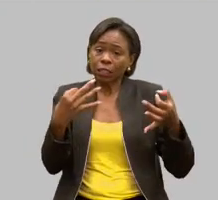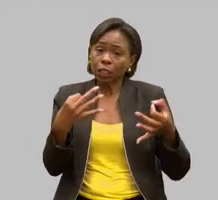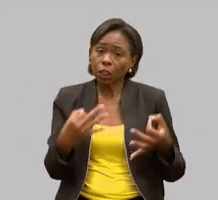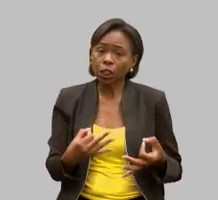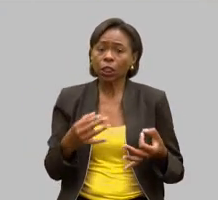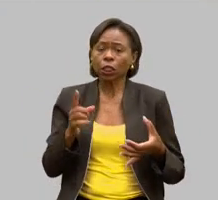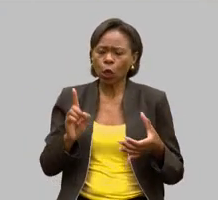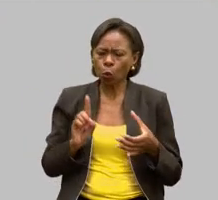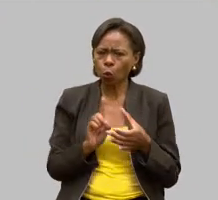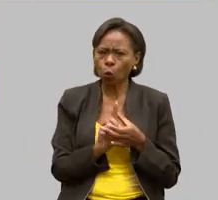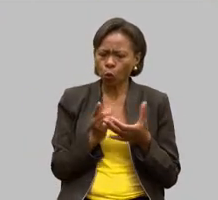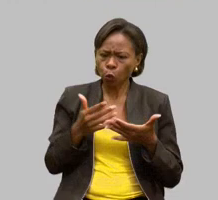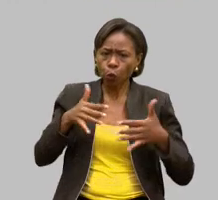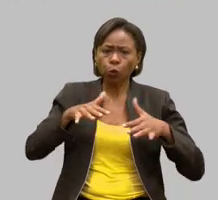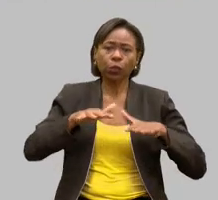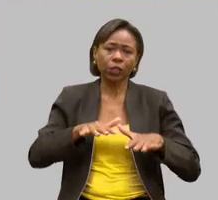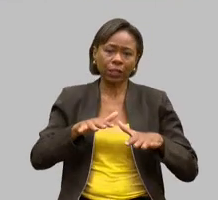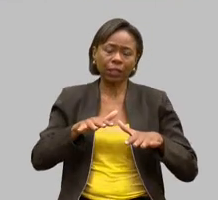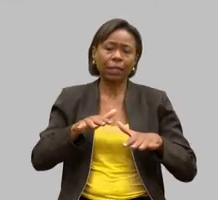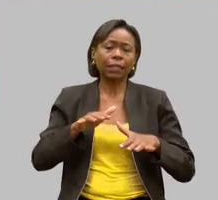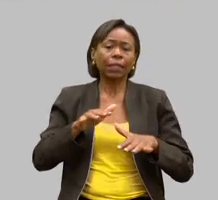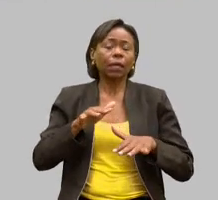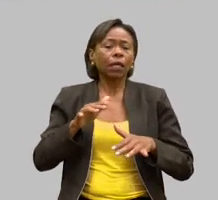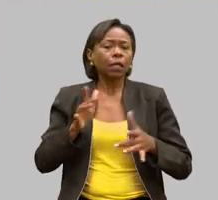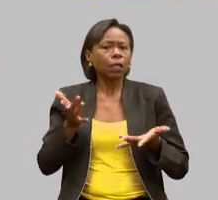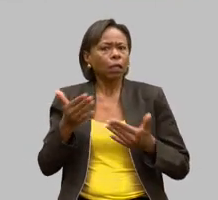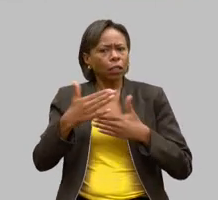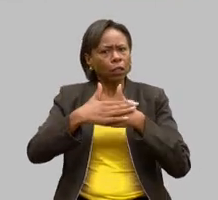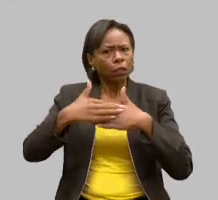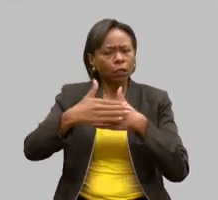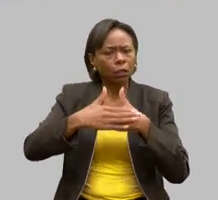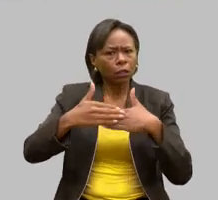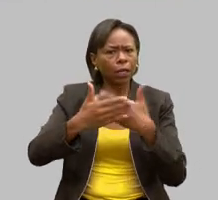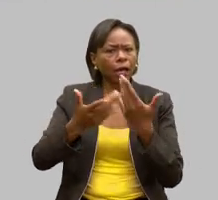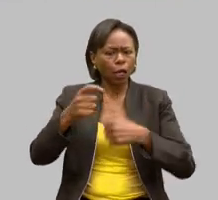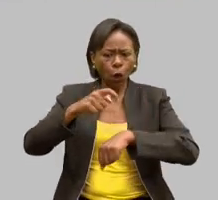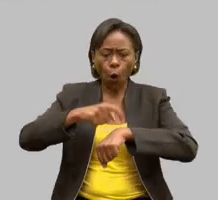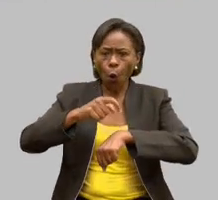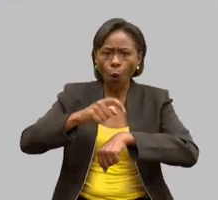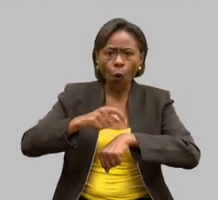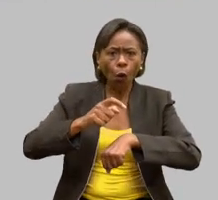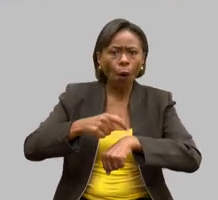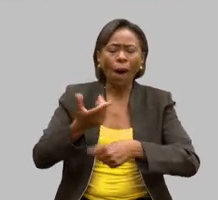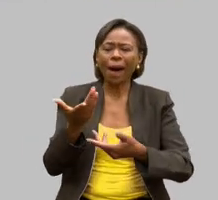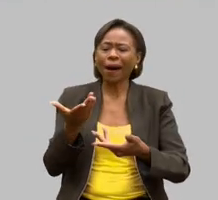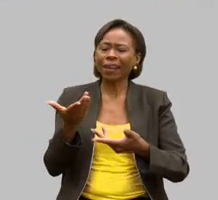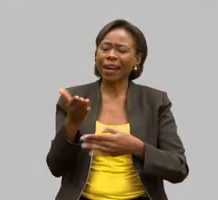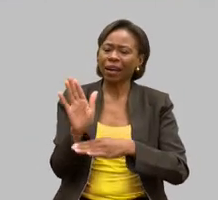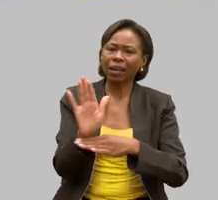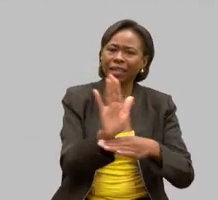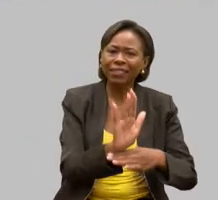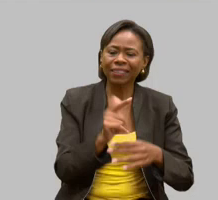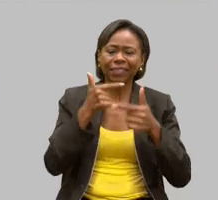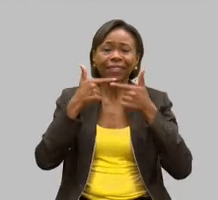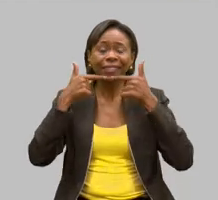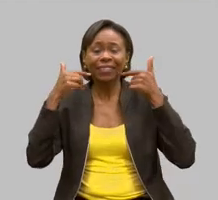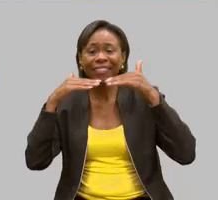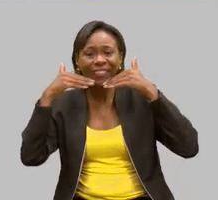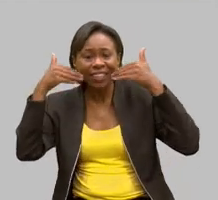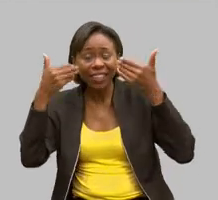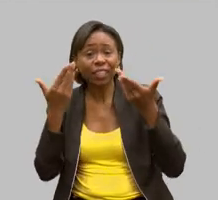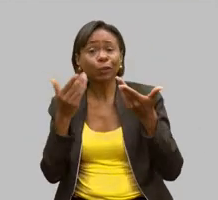Cada gesto, cada hora dedicada, cada sorriso compartilhado é uma demonstração inequívoca do comprometimento desses